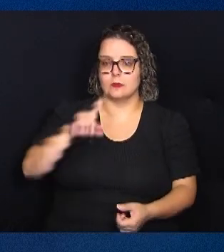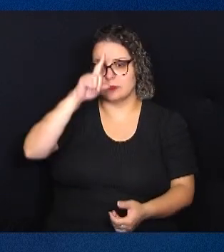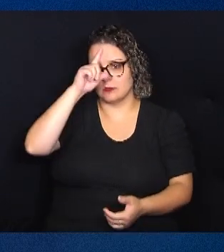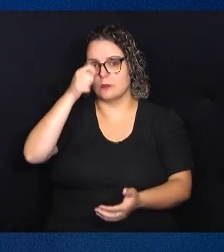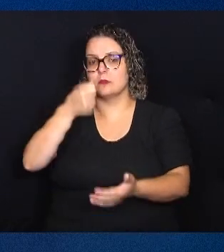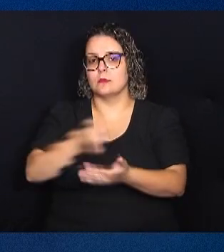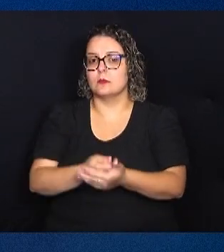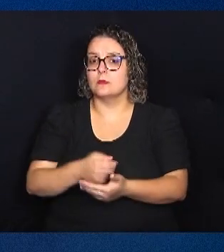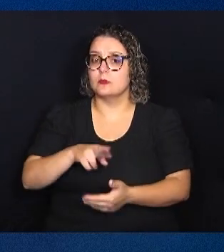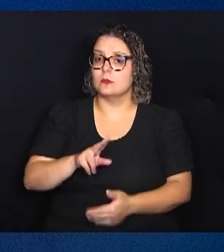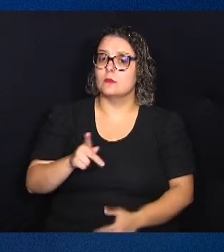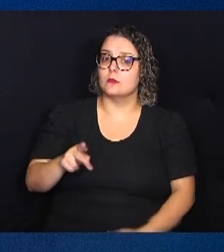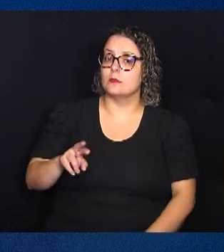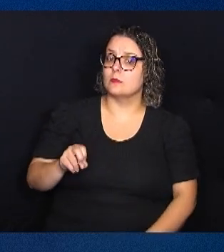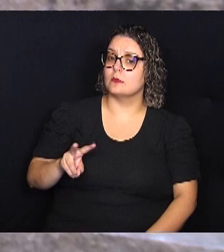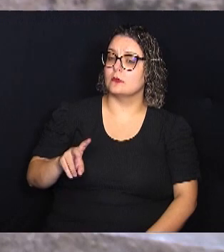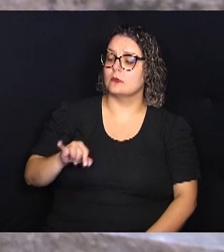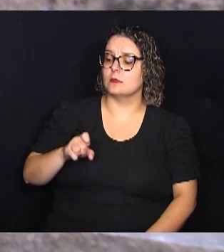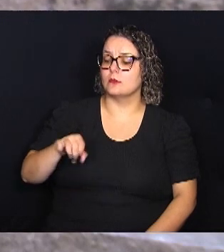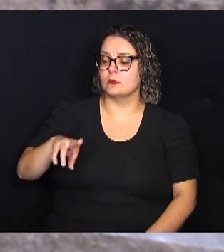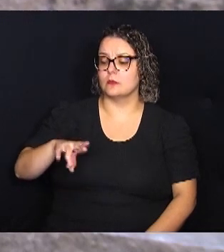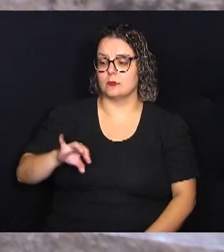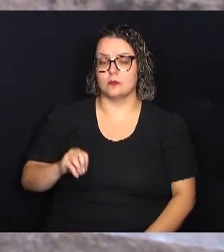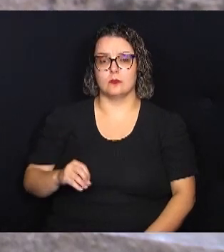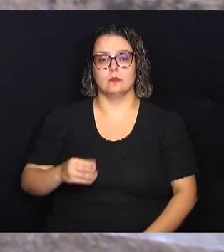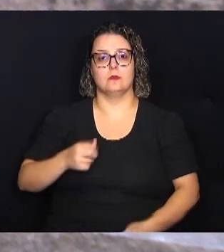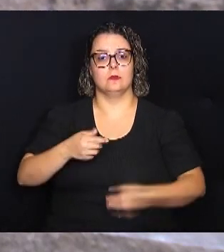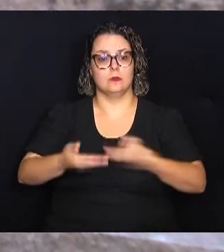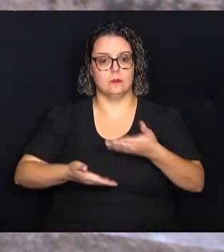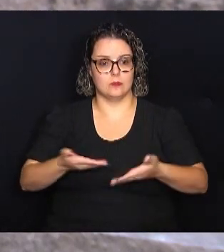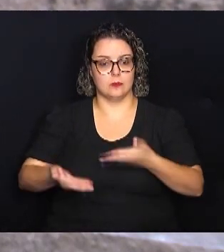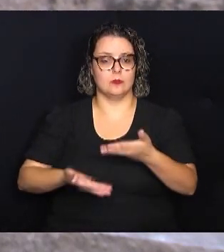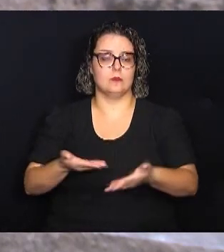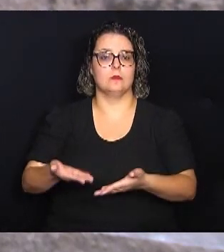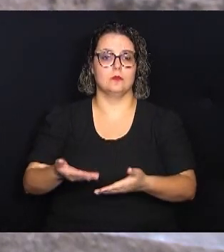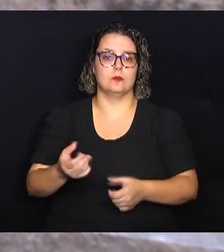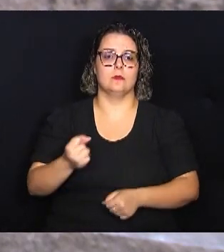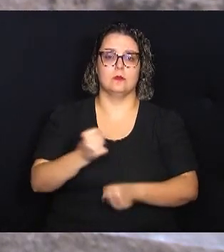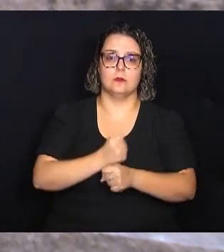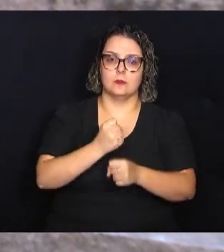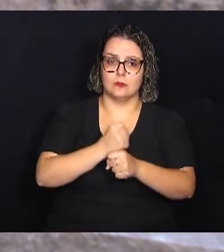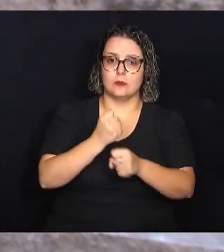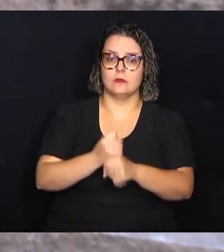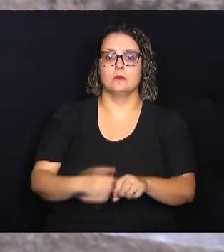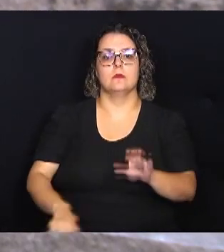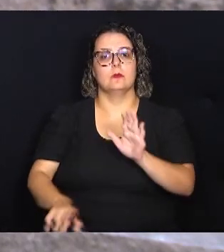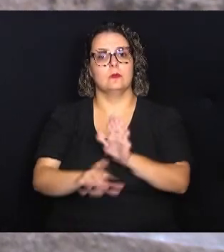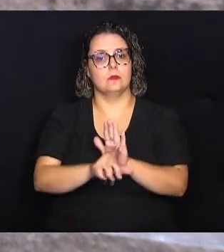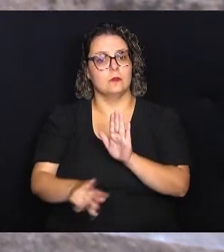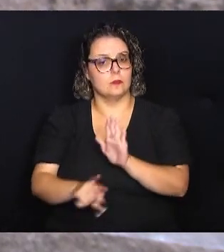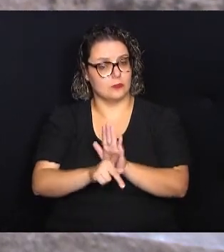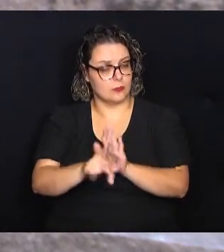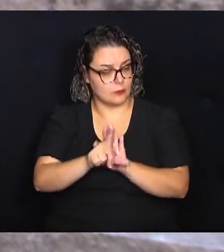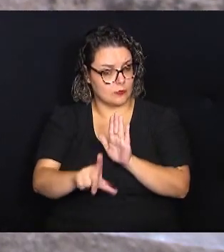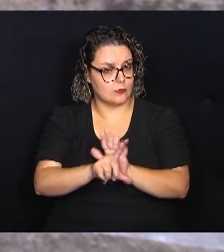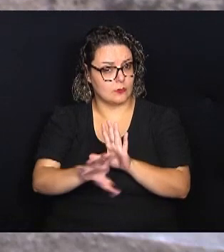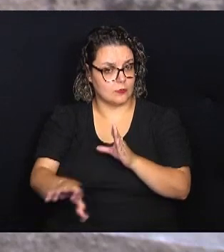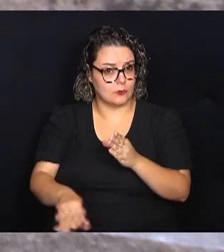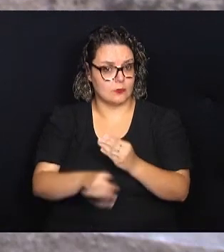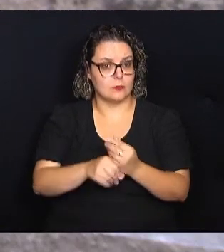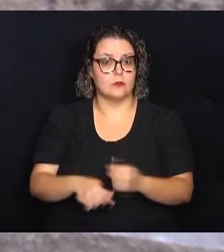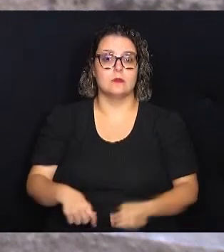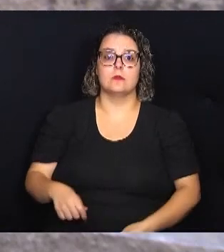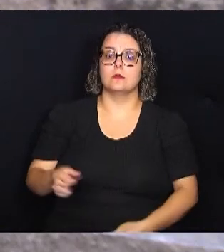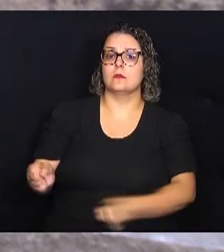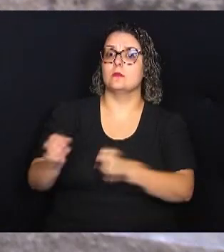provisório de obras e serviços. Entre as justificativas do projeto de lei complementar, está a necessidade do poder público